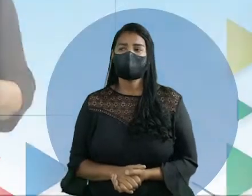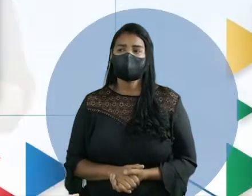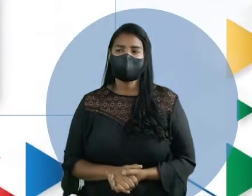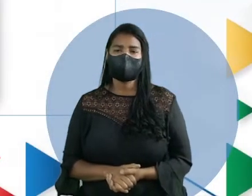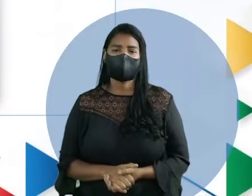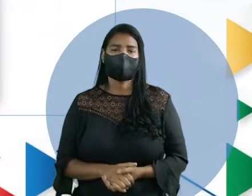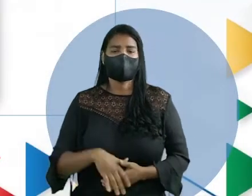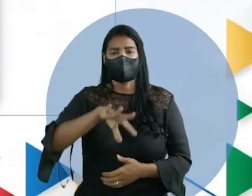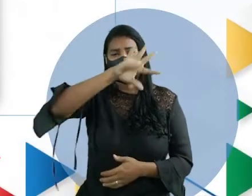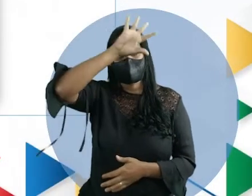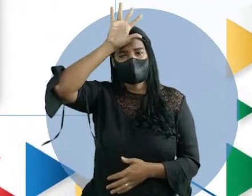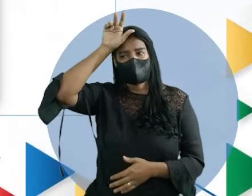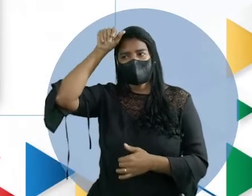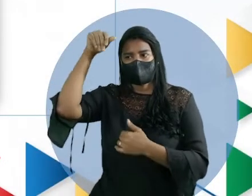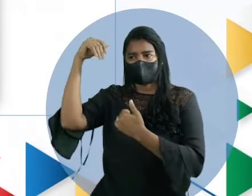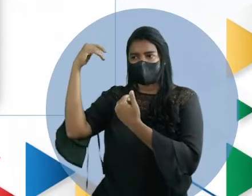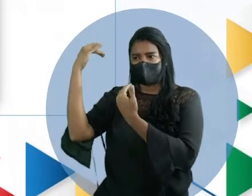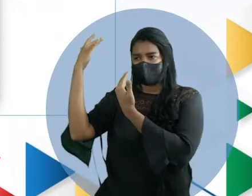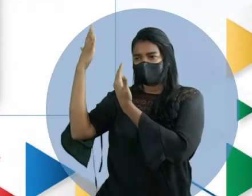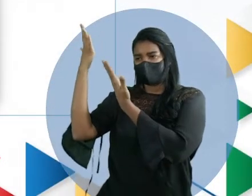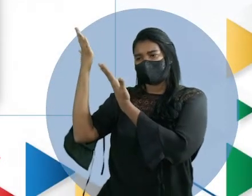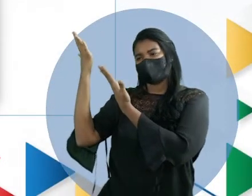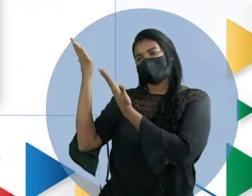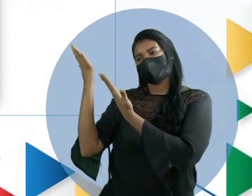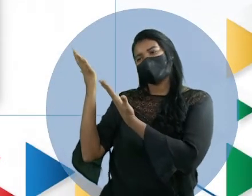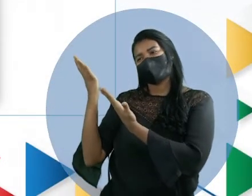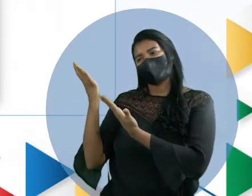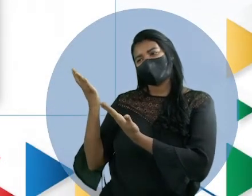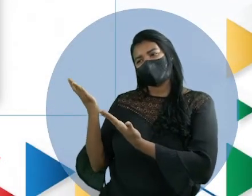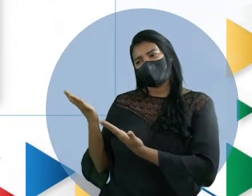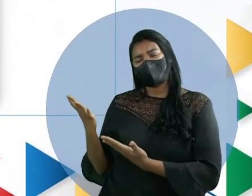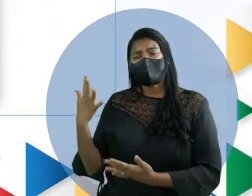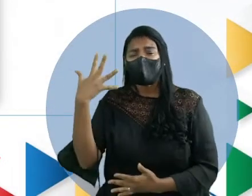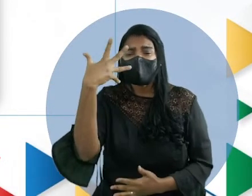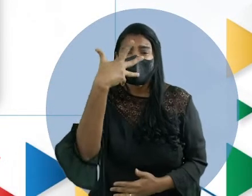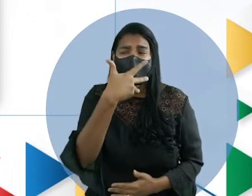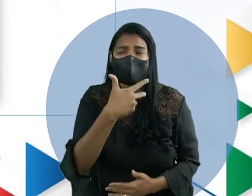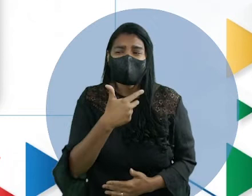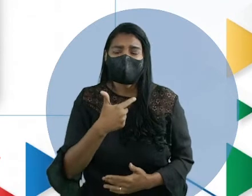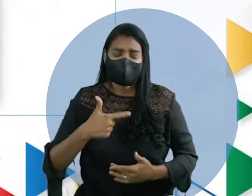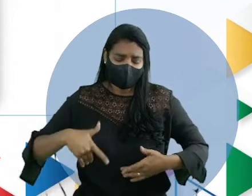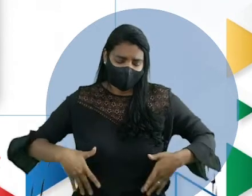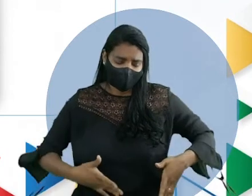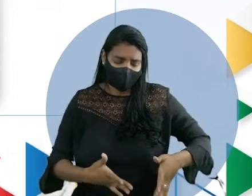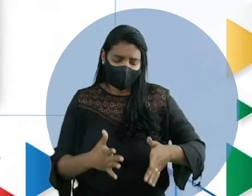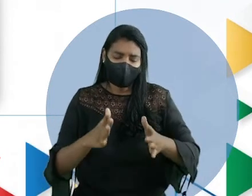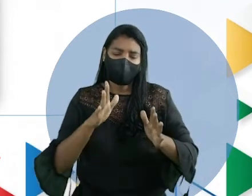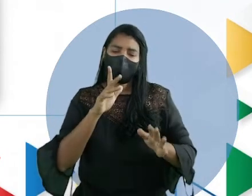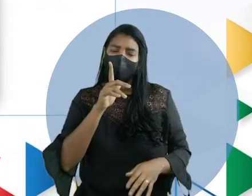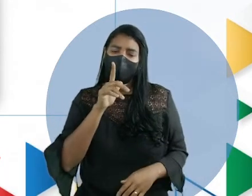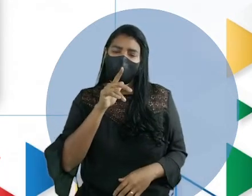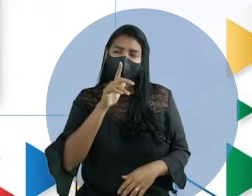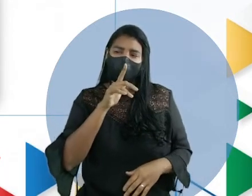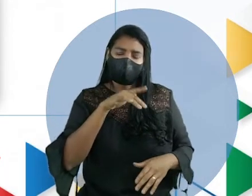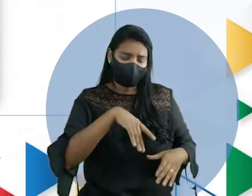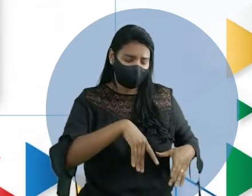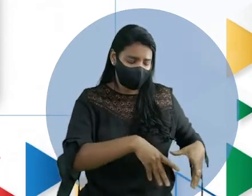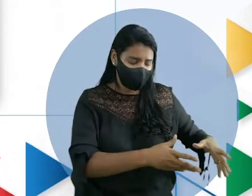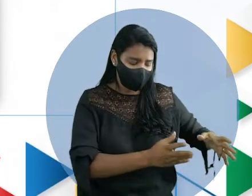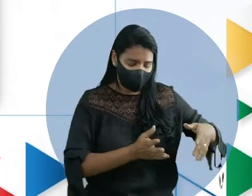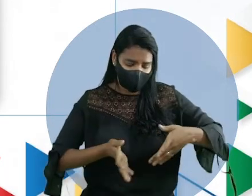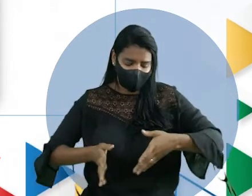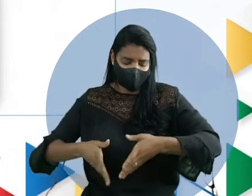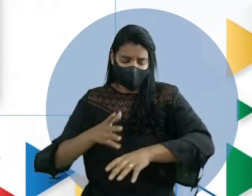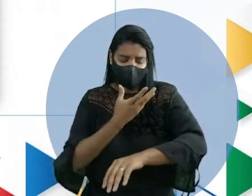parte da Amazônia, veja como ela é linda. Tem seus caminhos das águas, suas grandes hidrovias, tem seus caminhos